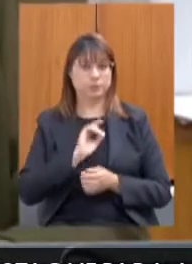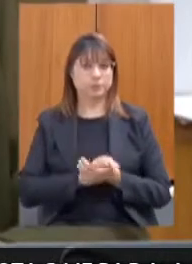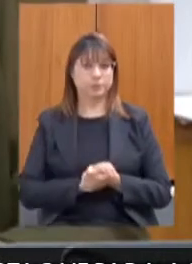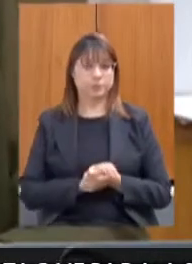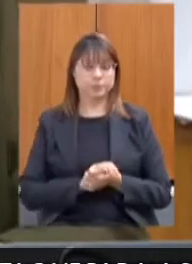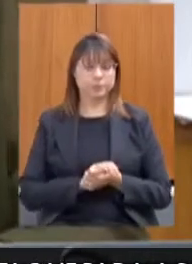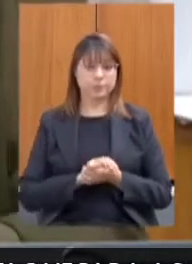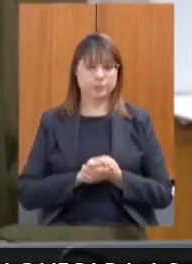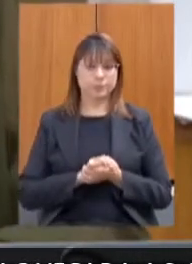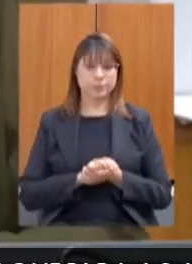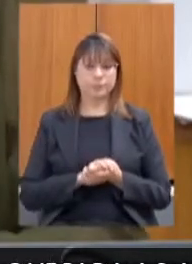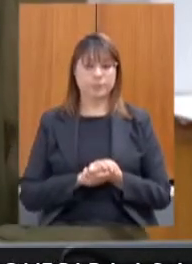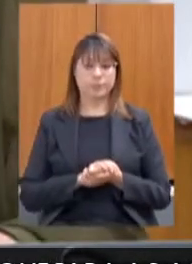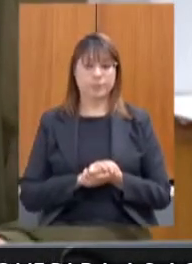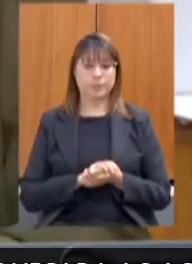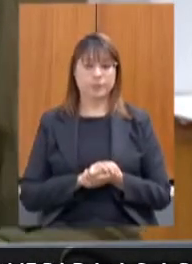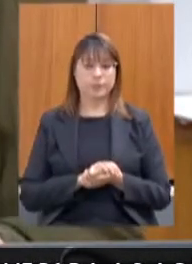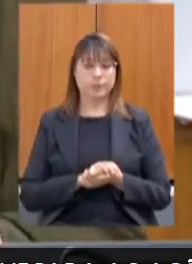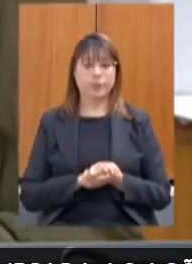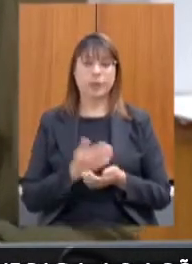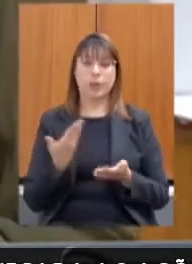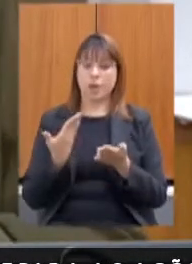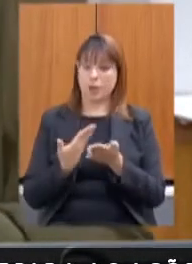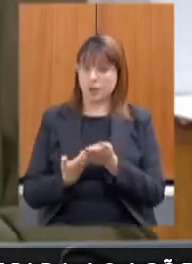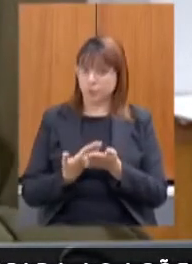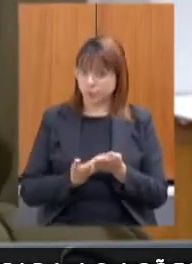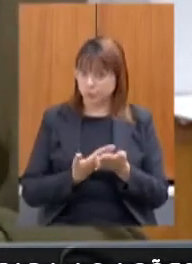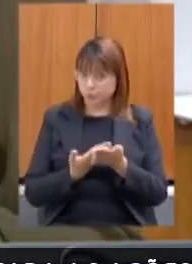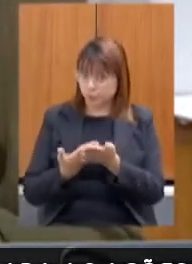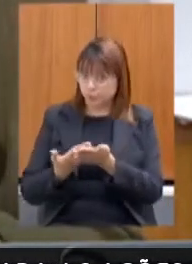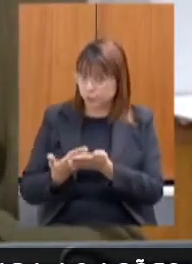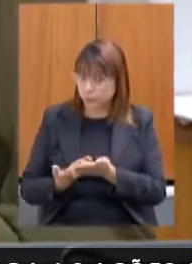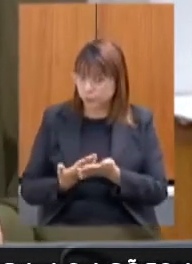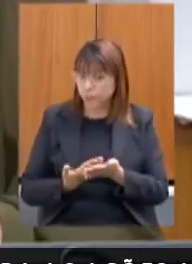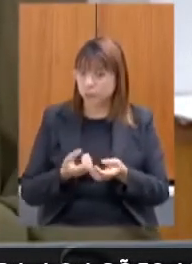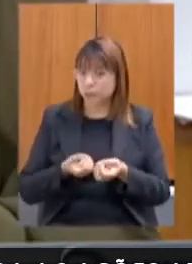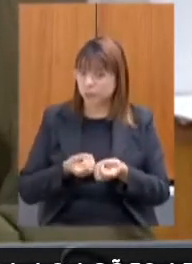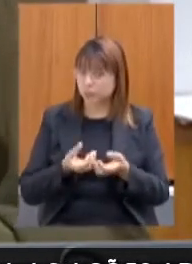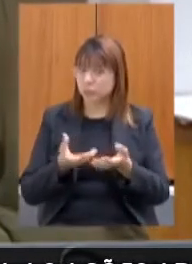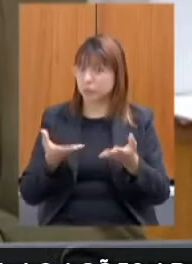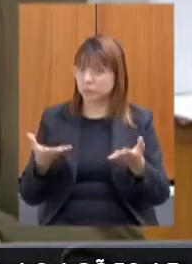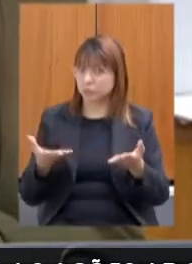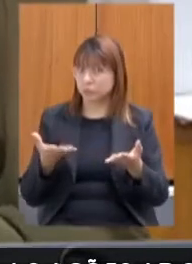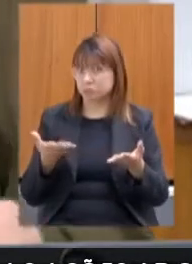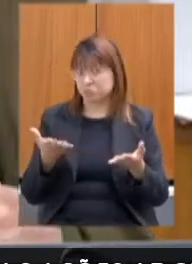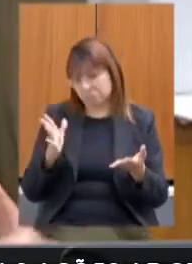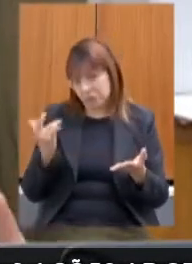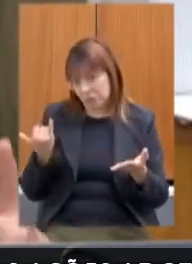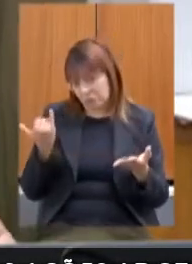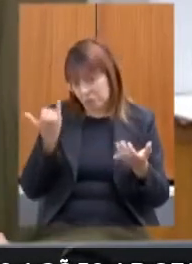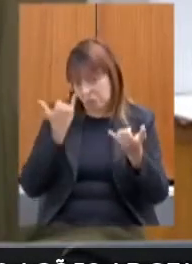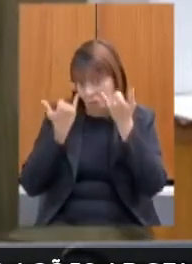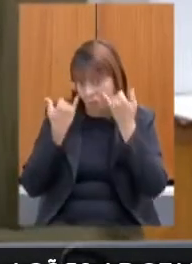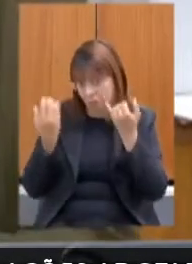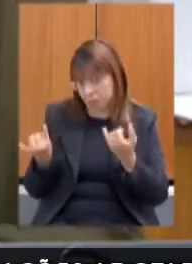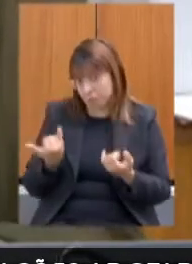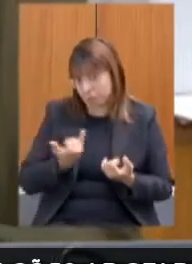e o seguinte, as escolas estão distribuindo, pela informação que eu tive da